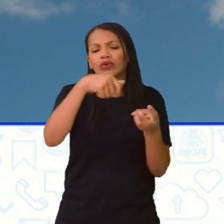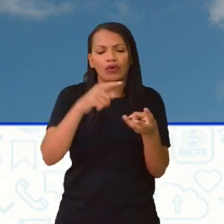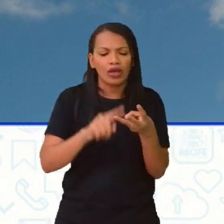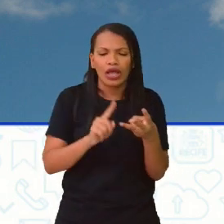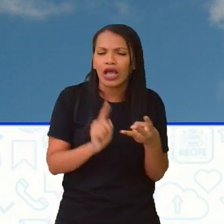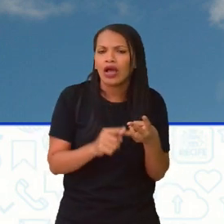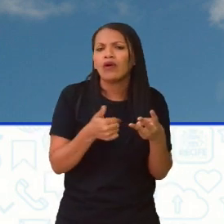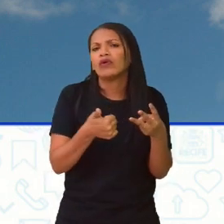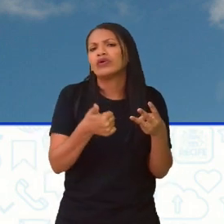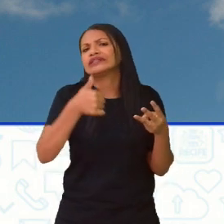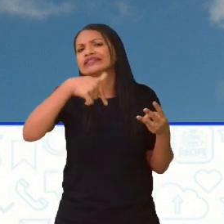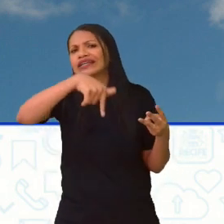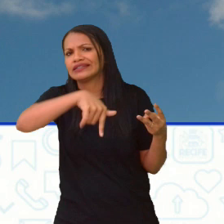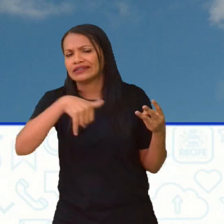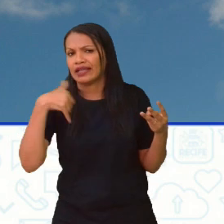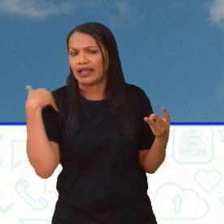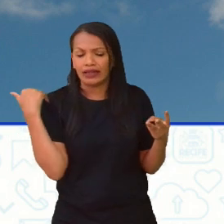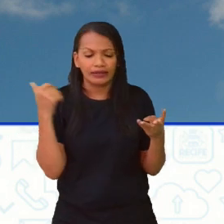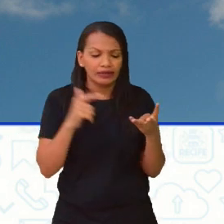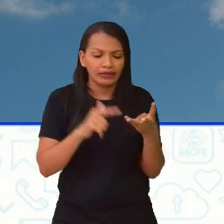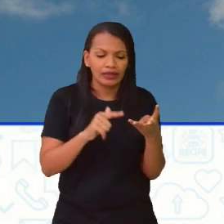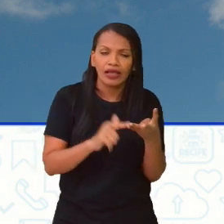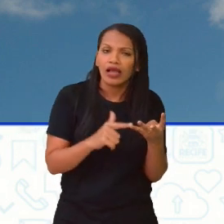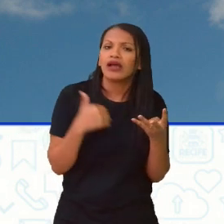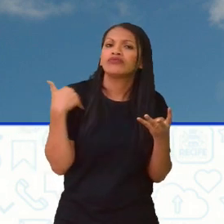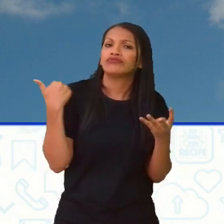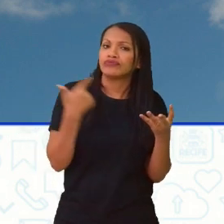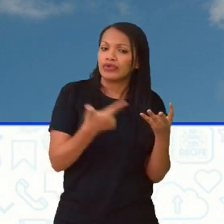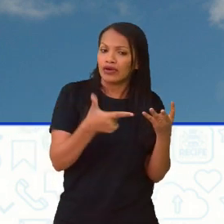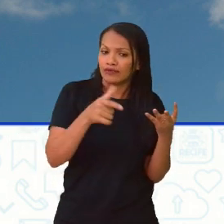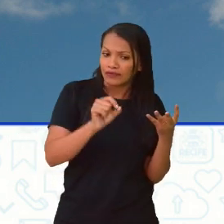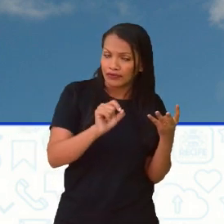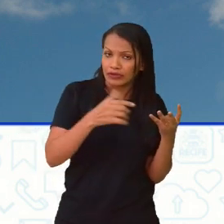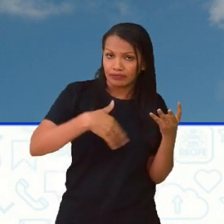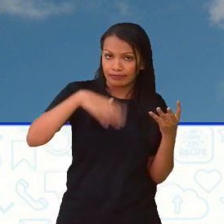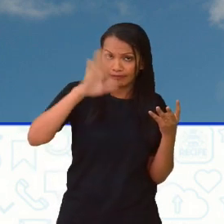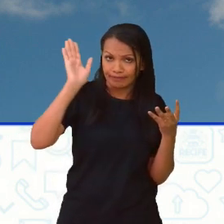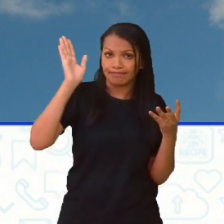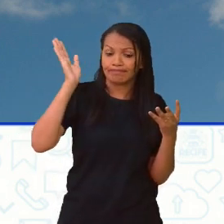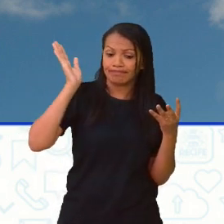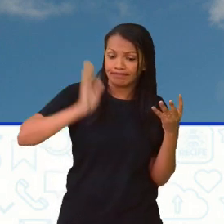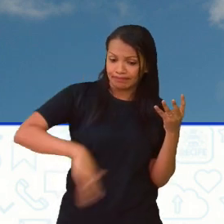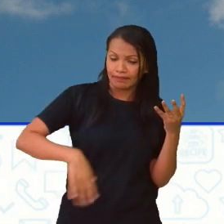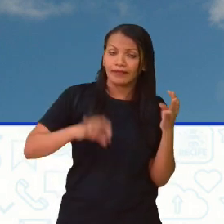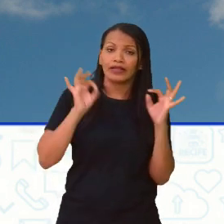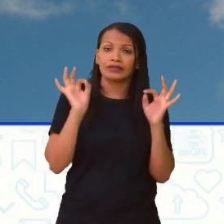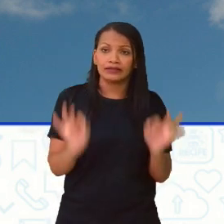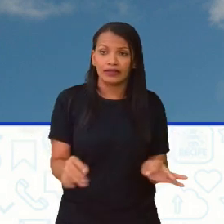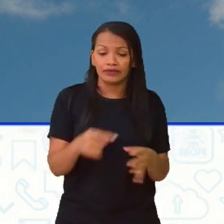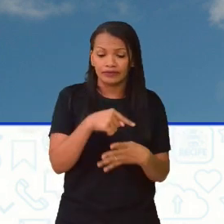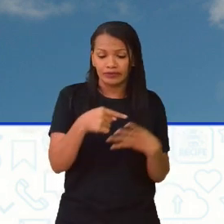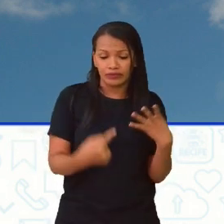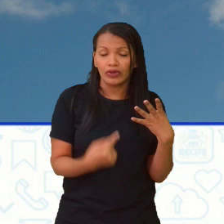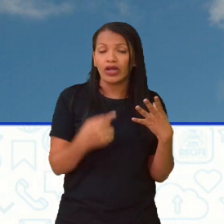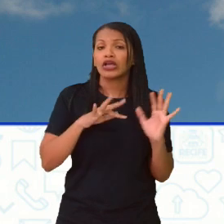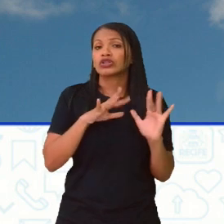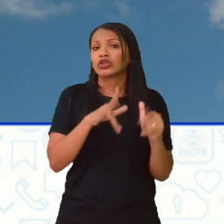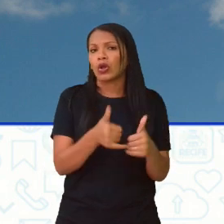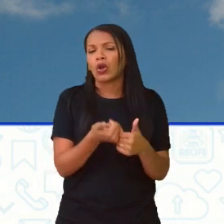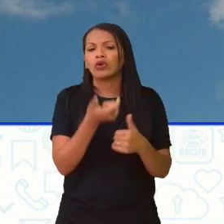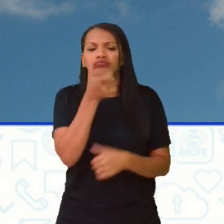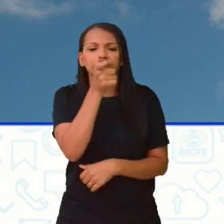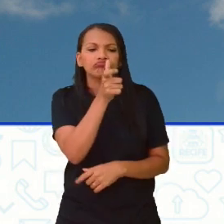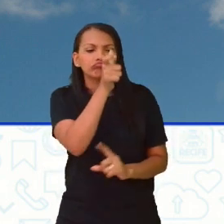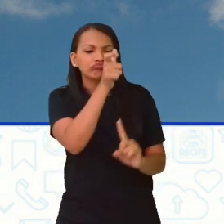Sub-20, que são categorias abaixo de 17 anos e de 20 anos. Por isso que é Sub-17. Então, todos os jogadores